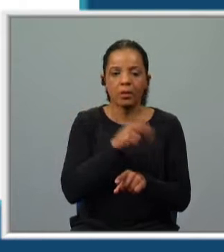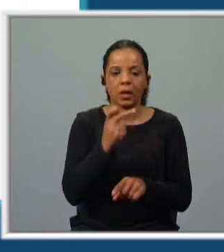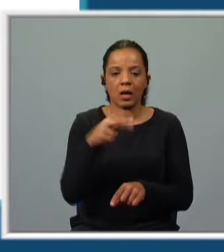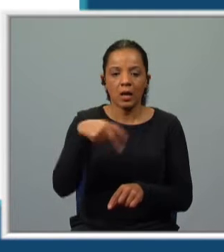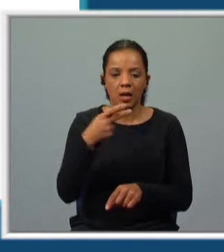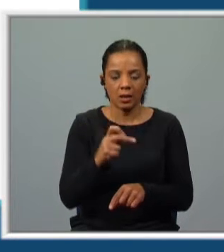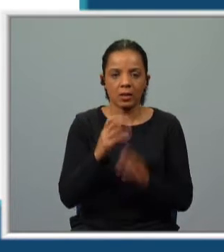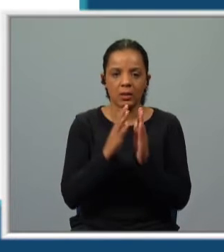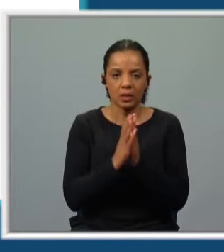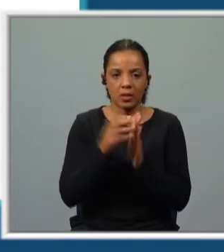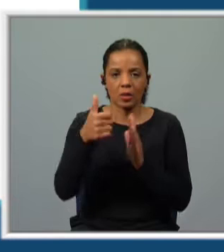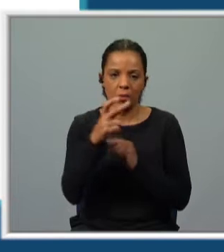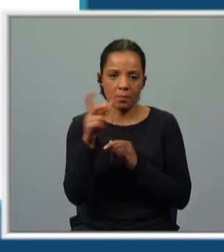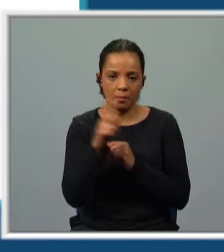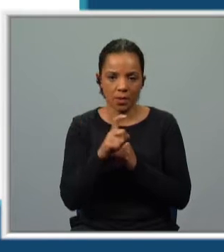de São Brás.